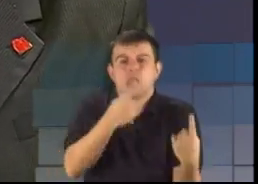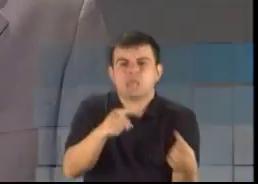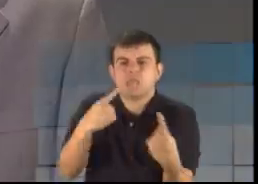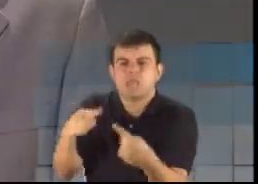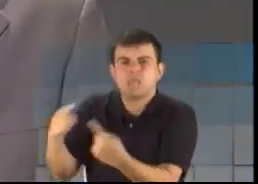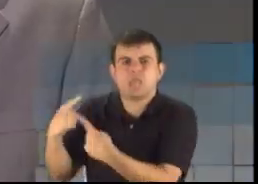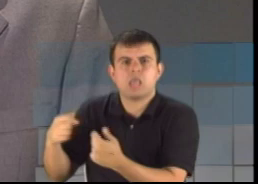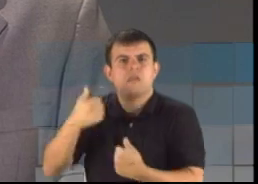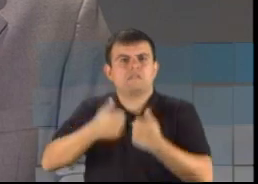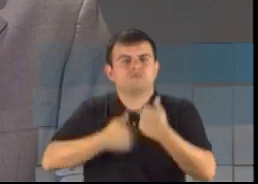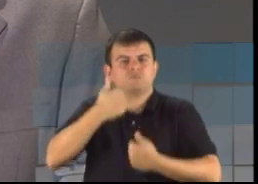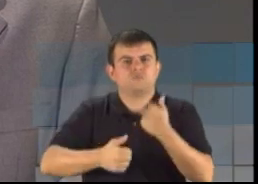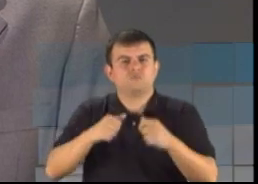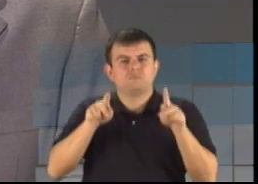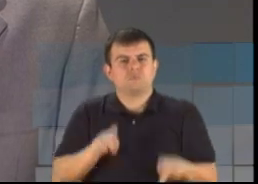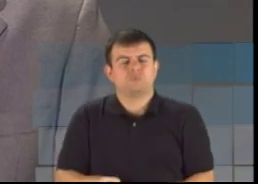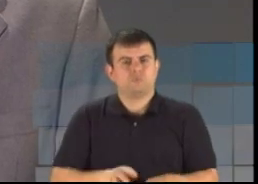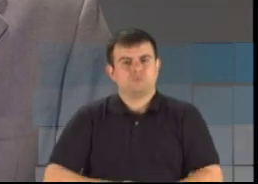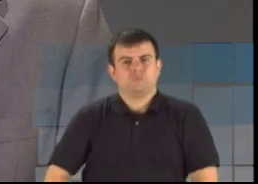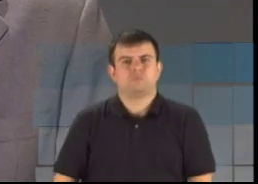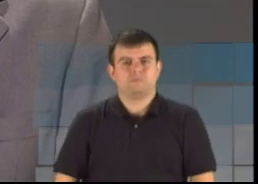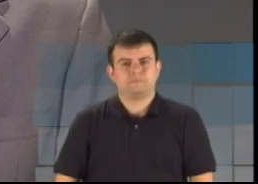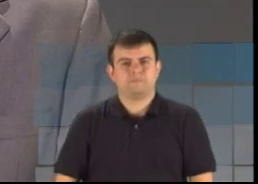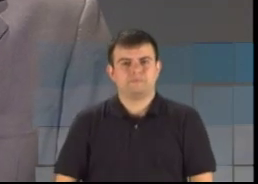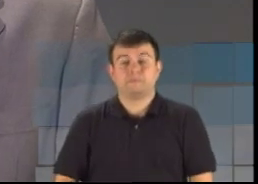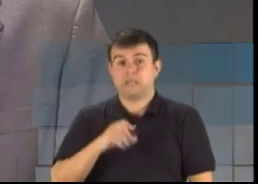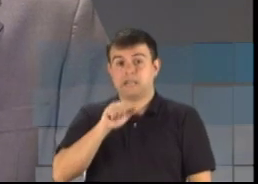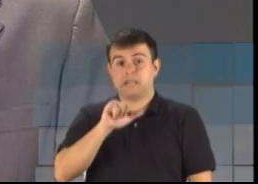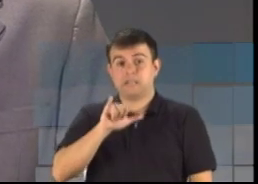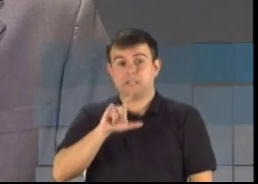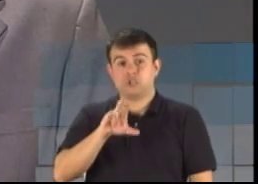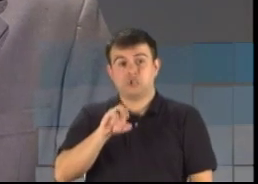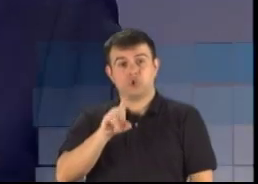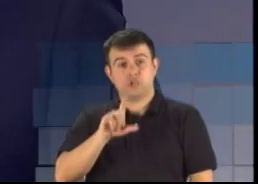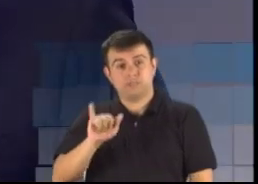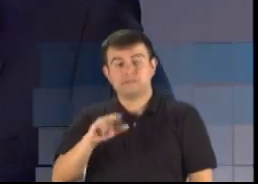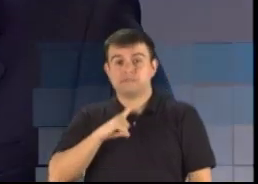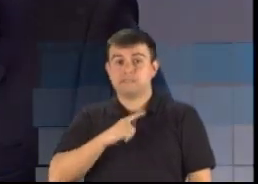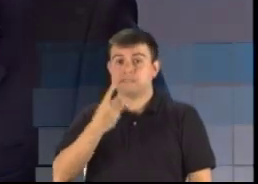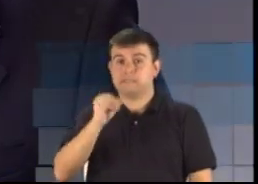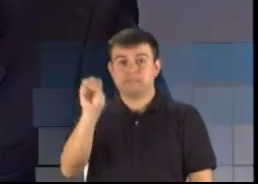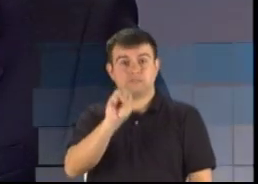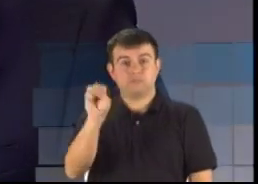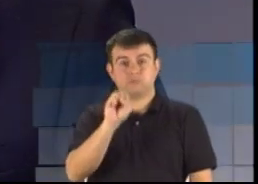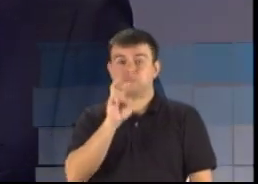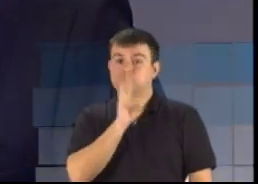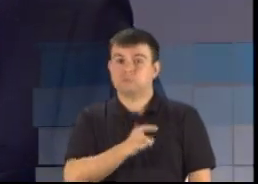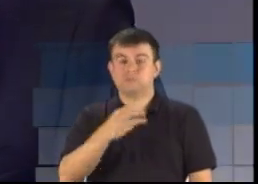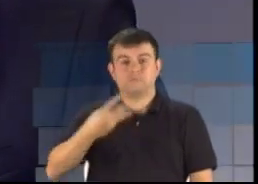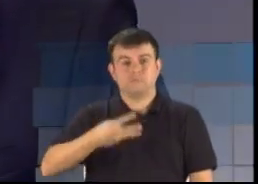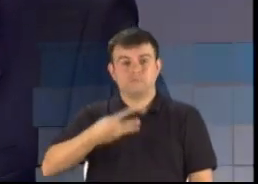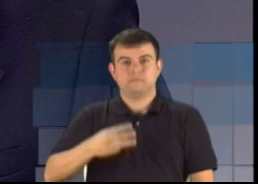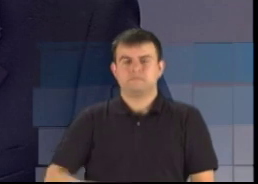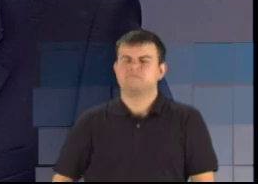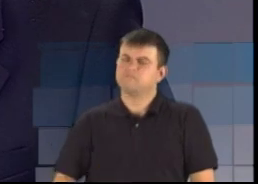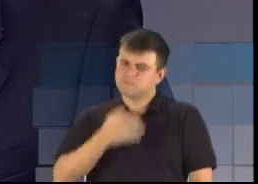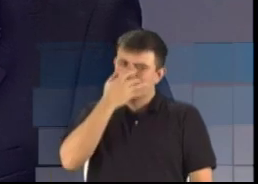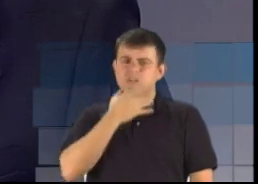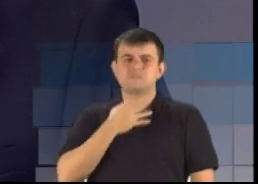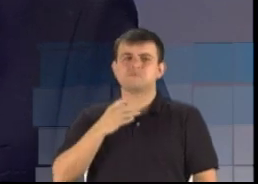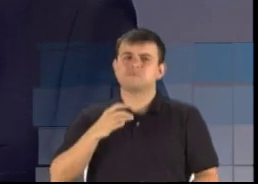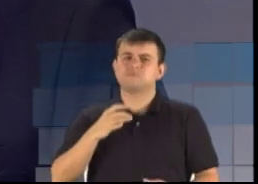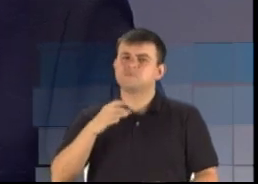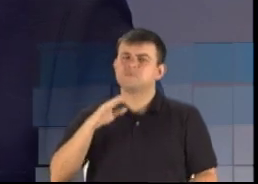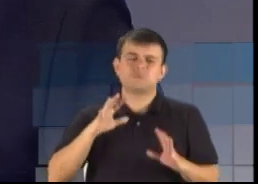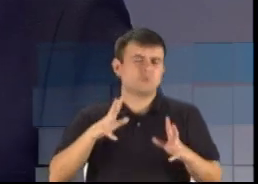O candidato José Paulo Cairoli tem 30 segundos para a réplica. Acho que todos os partidos têm os bons